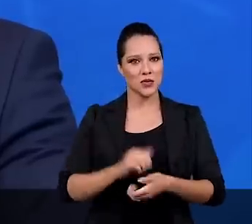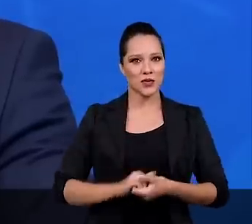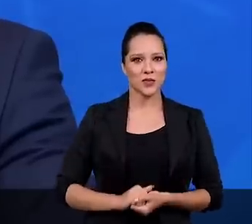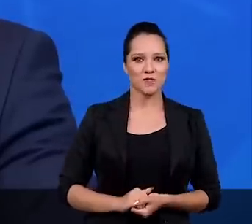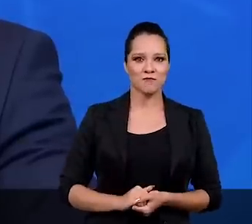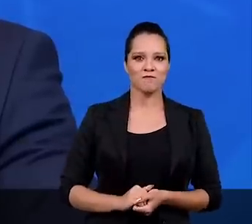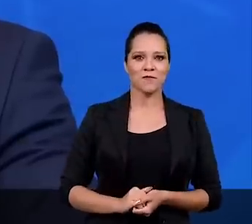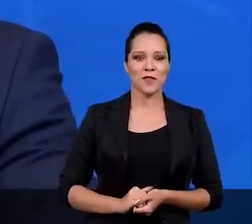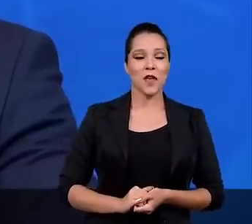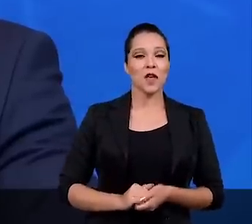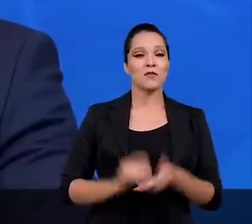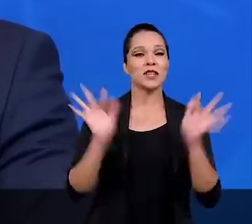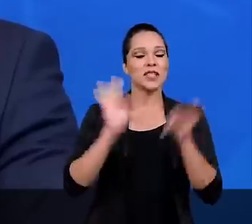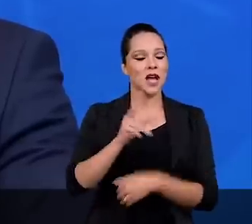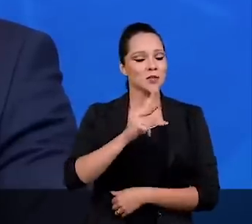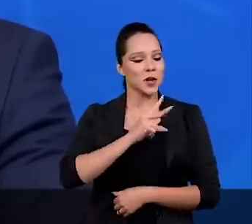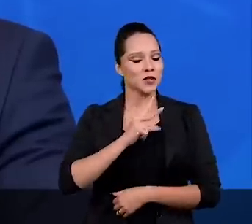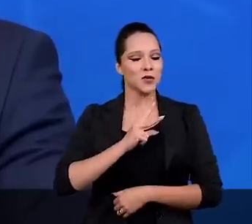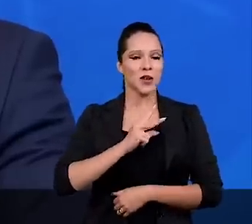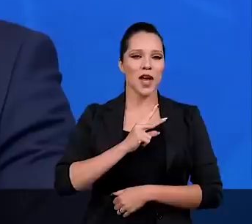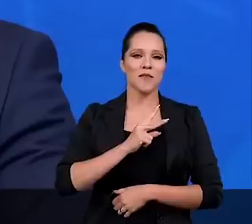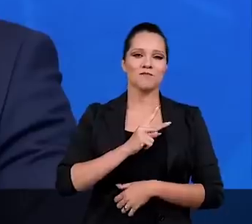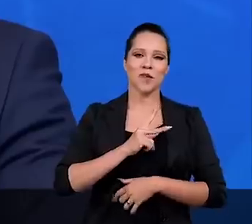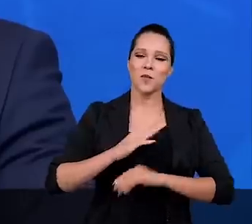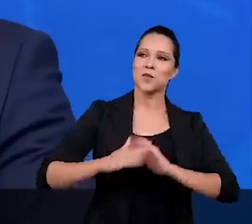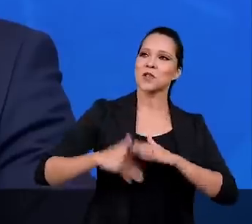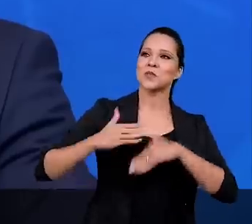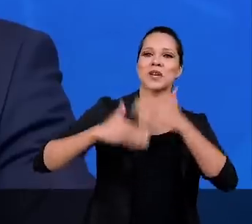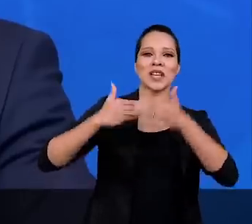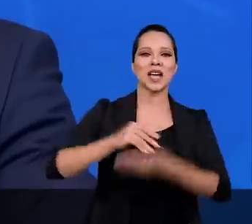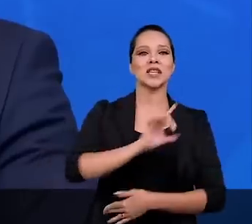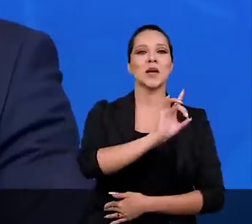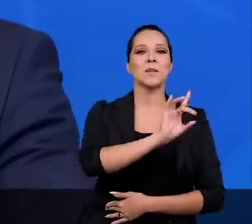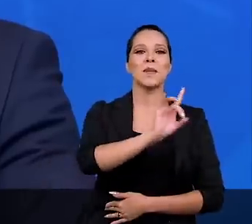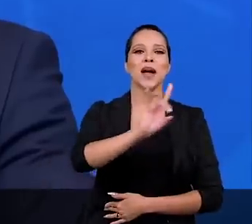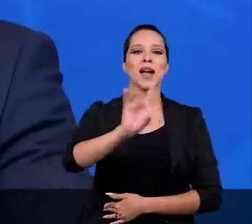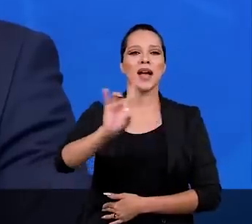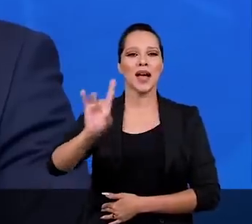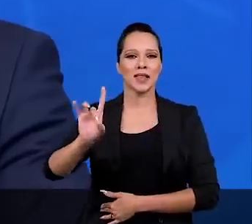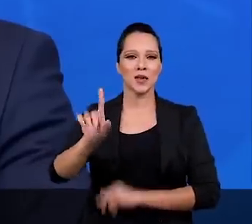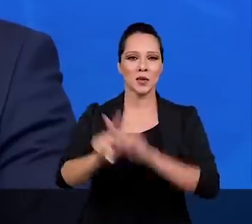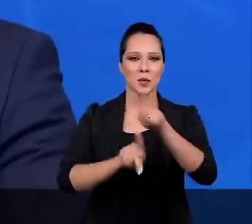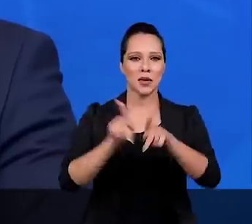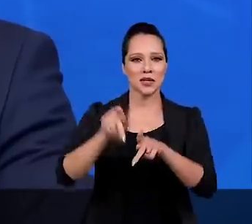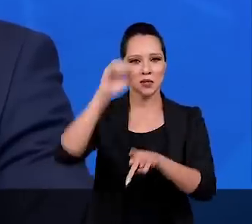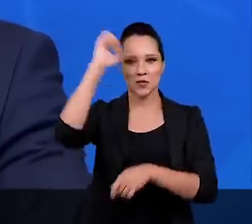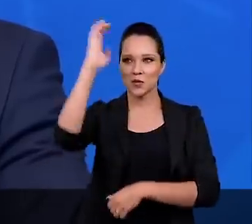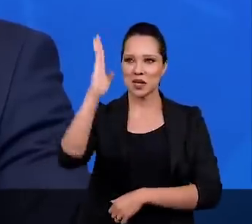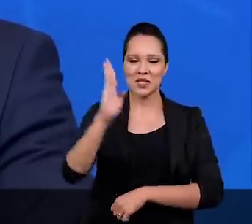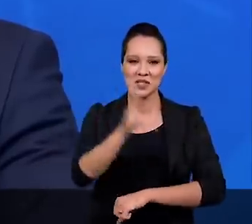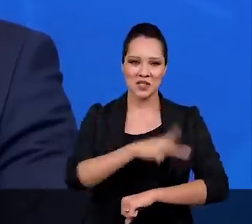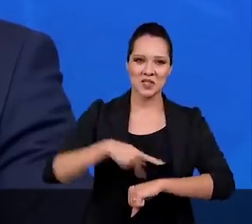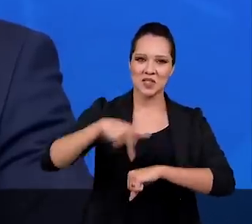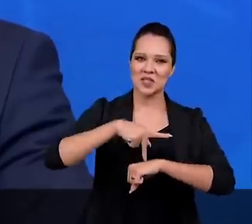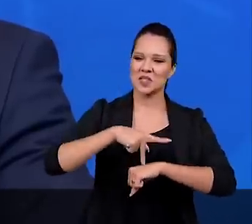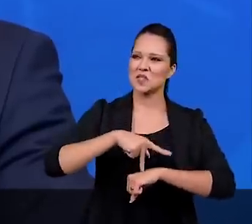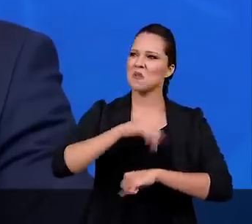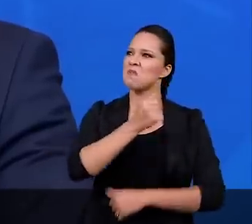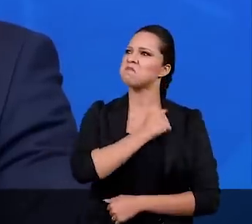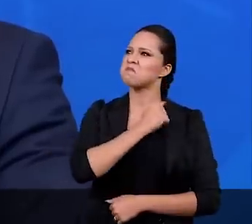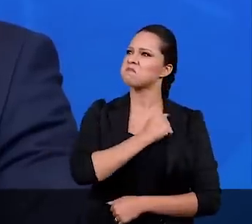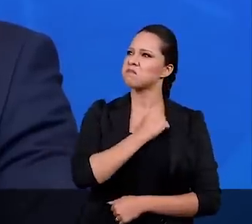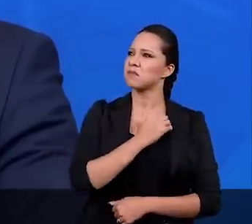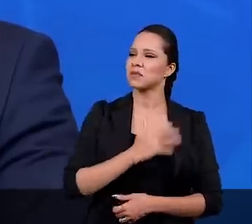êxito pessoal e prosperidade para cada um de nós que formamos esta grande